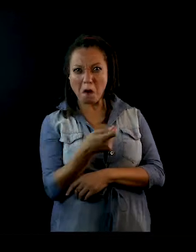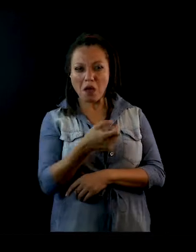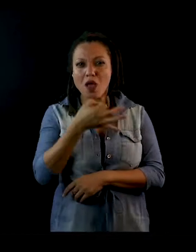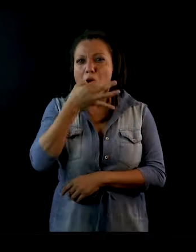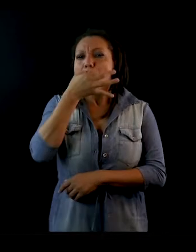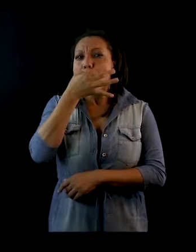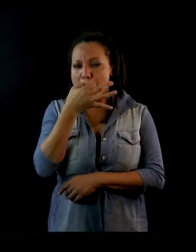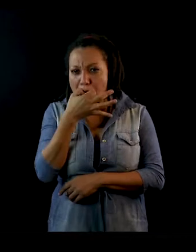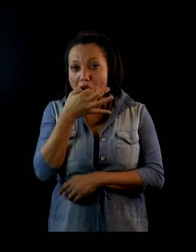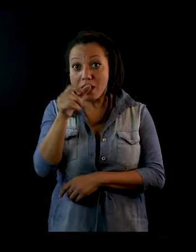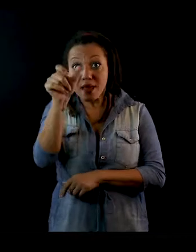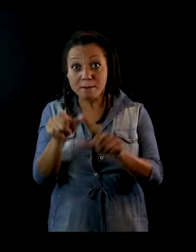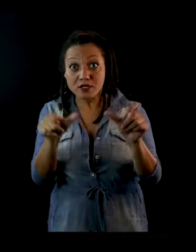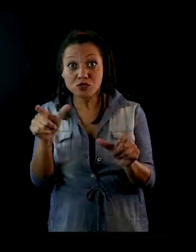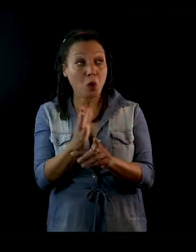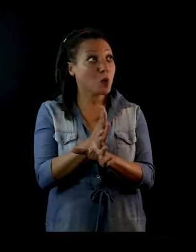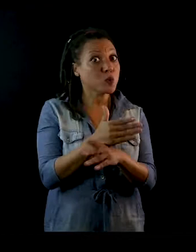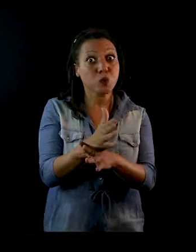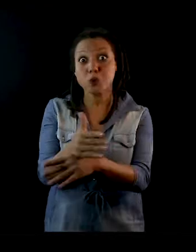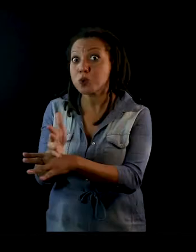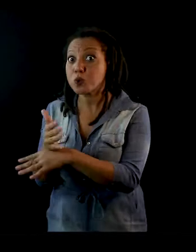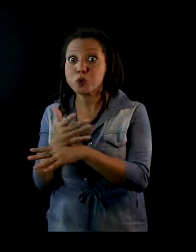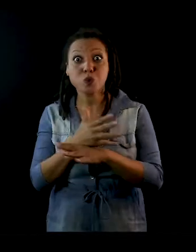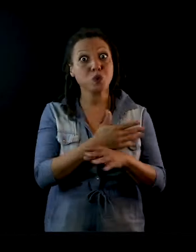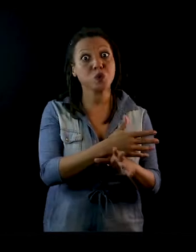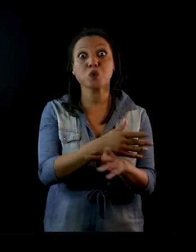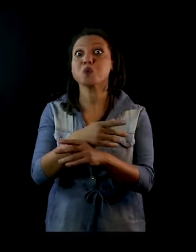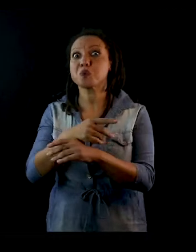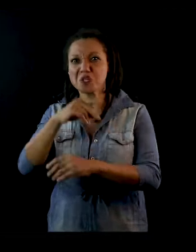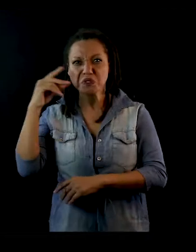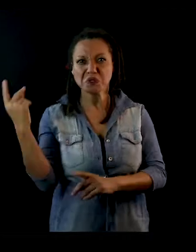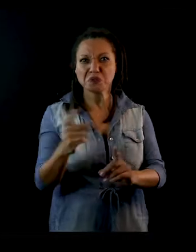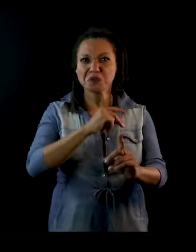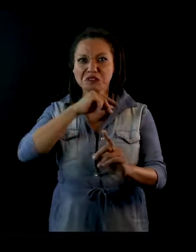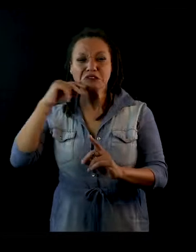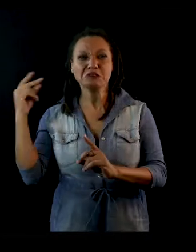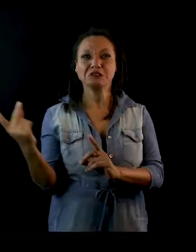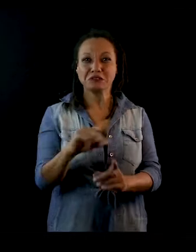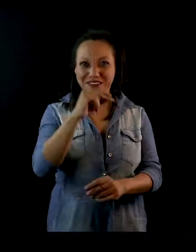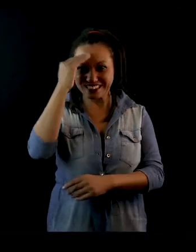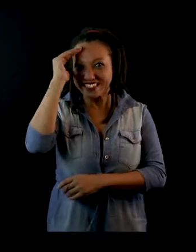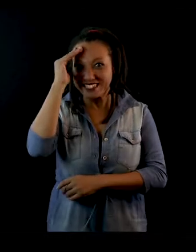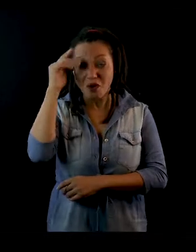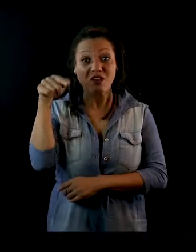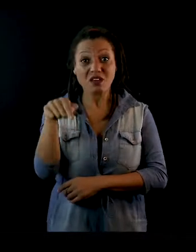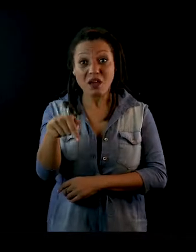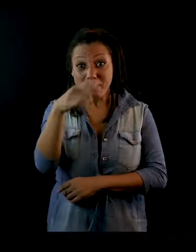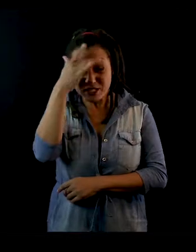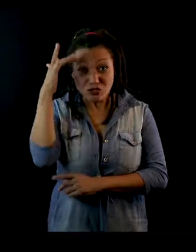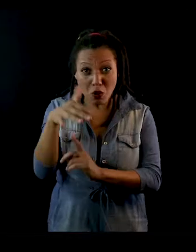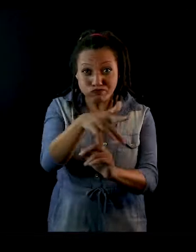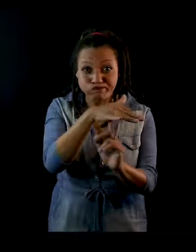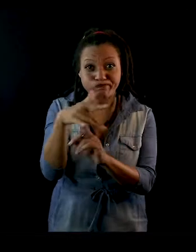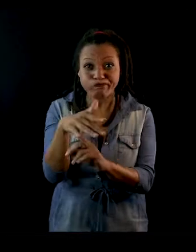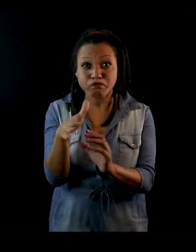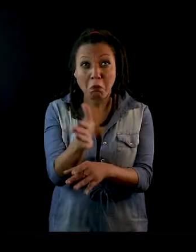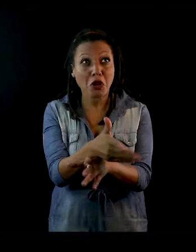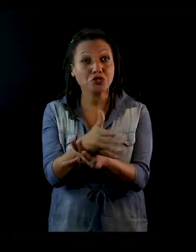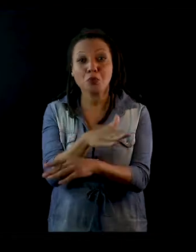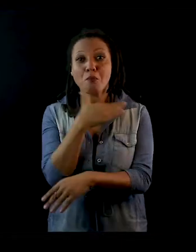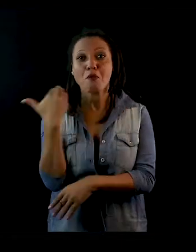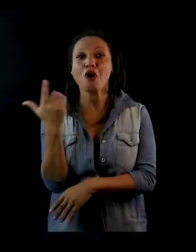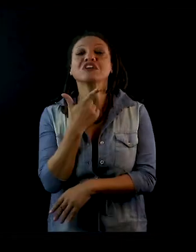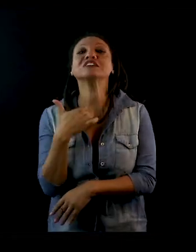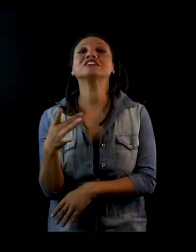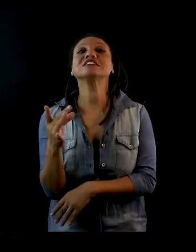assoviando. E ela, ao mesmo tempo, açoita com um chicote de espinhos, entendeu. E você morre de fome e de sede na mata. Não é nada muito